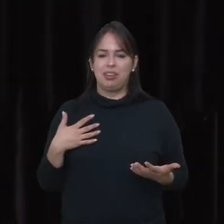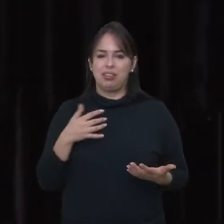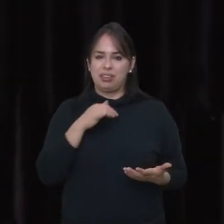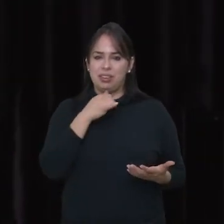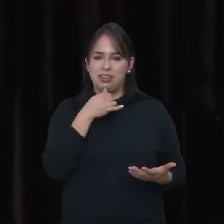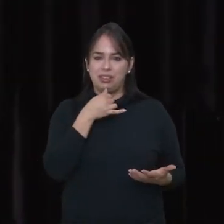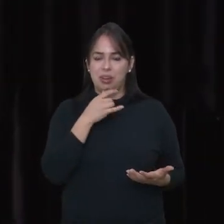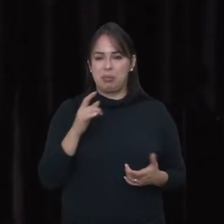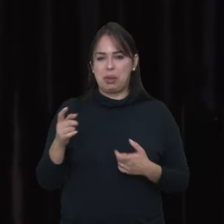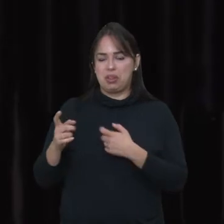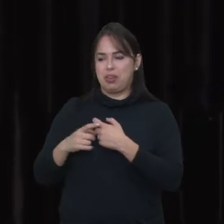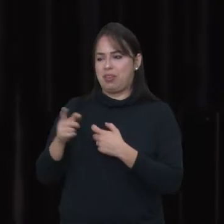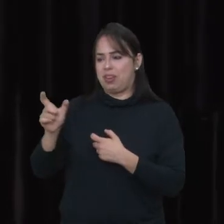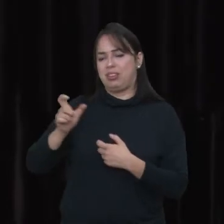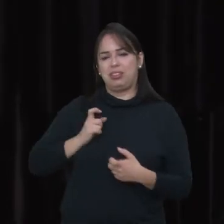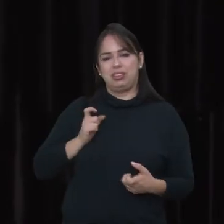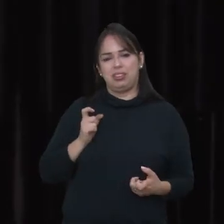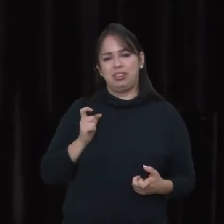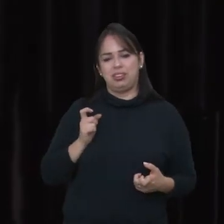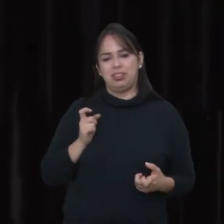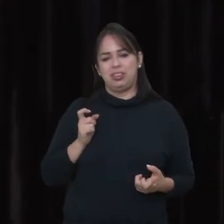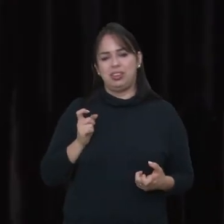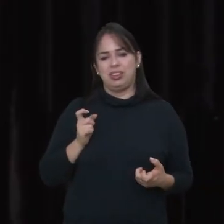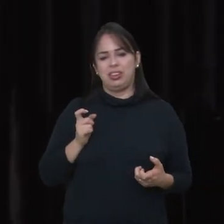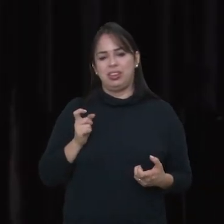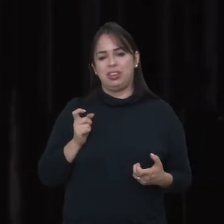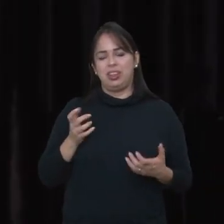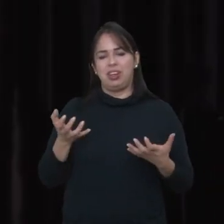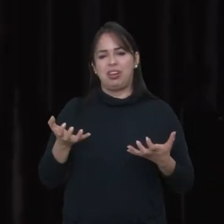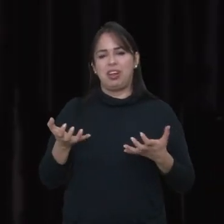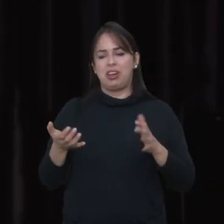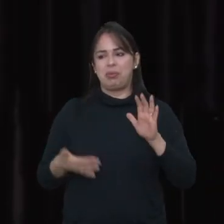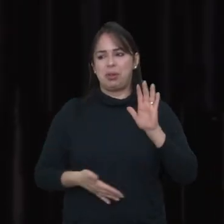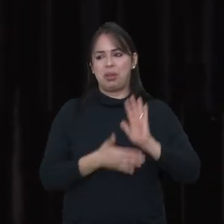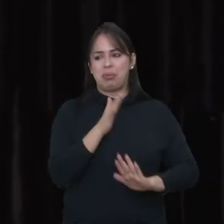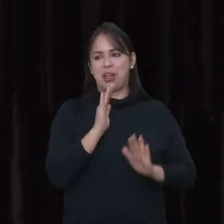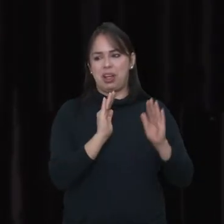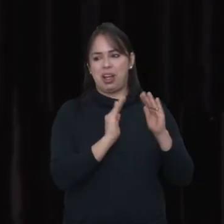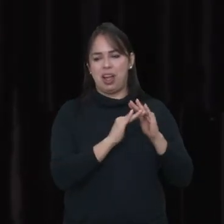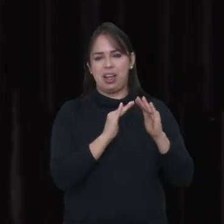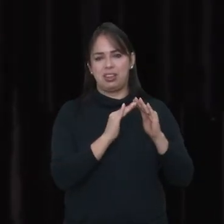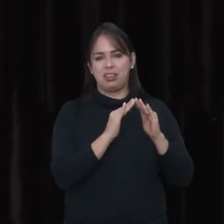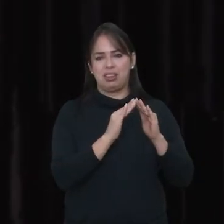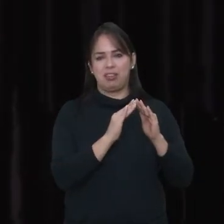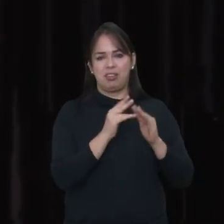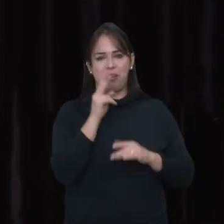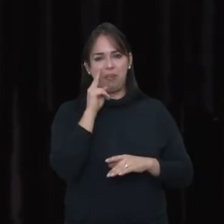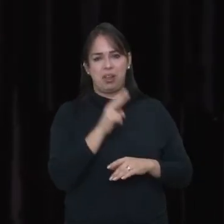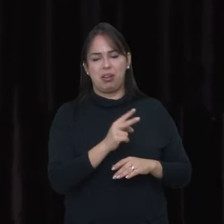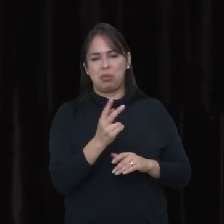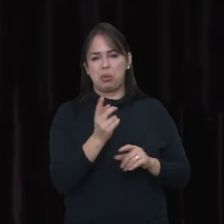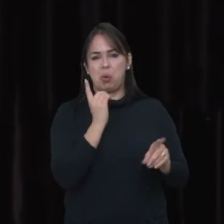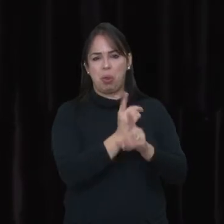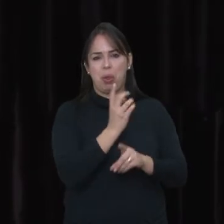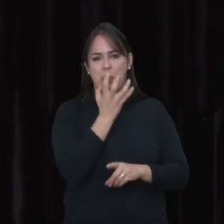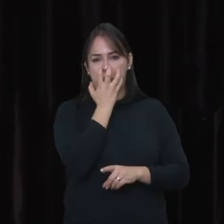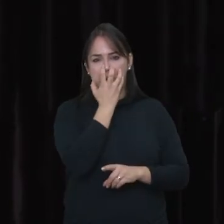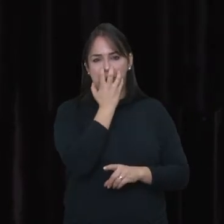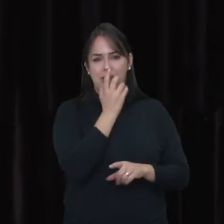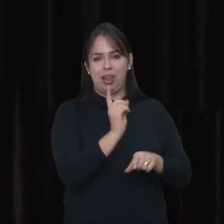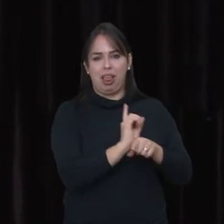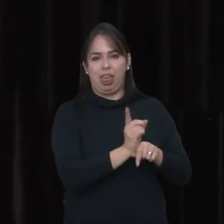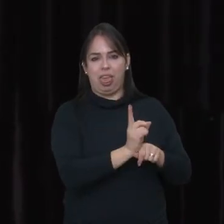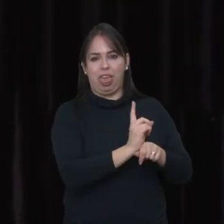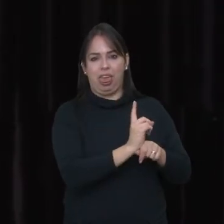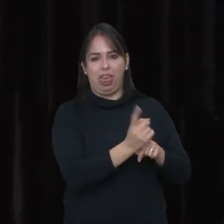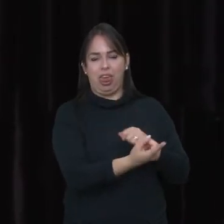Eu fico chateado Quando ele fala isso Eu só quero ir pra casa E ver meu cachorro Pelo menos ele